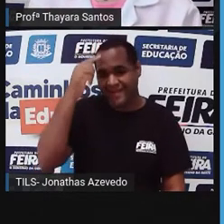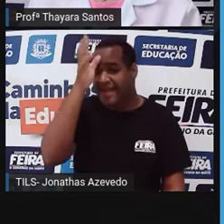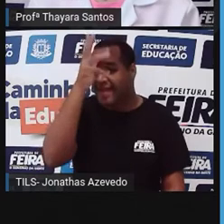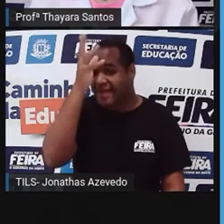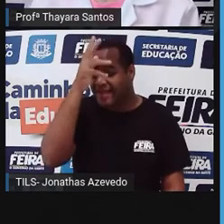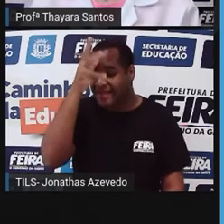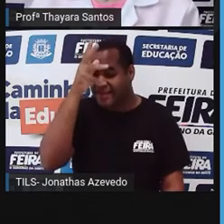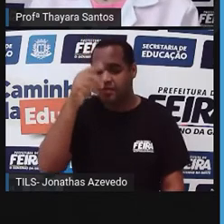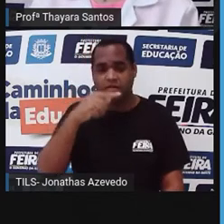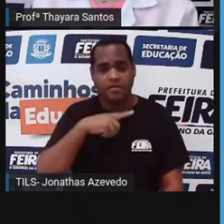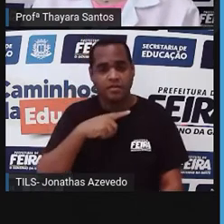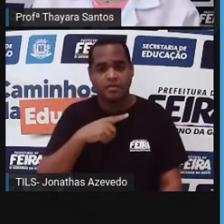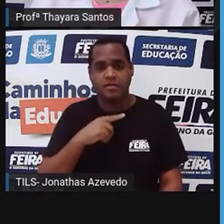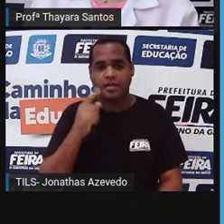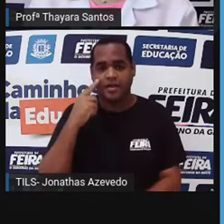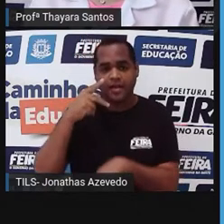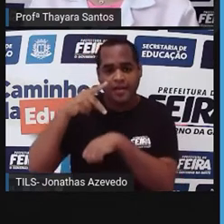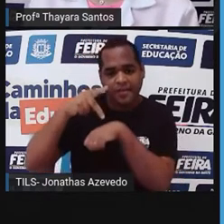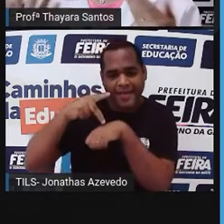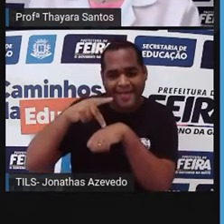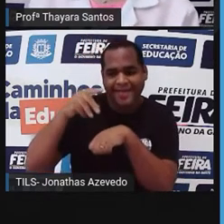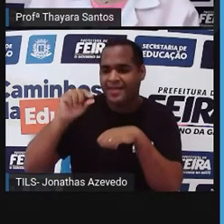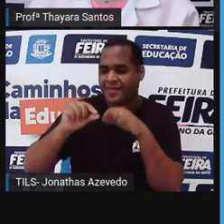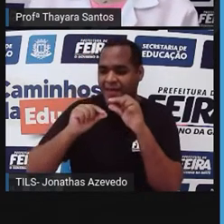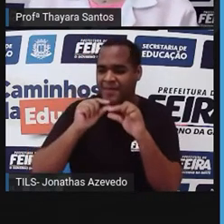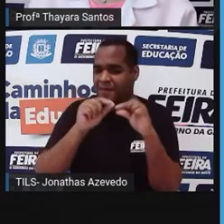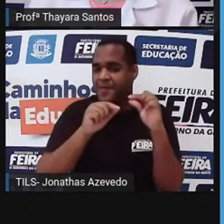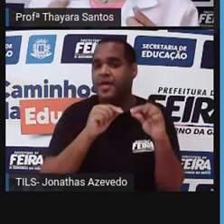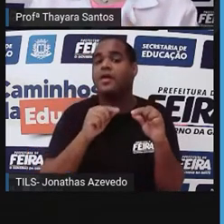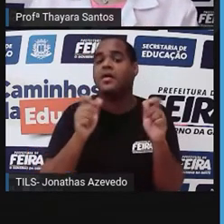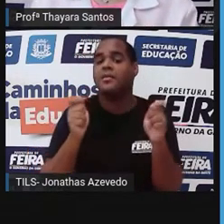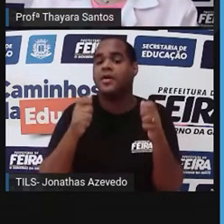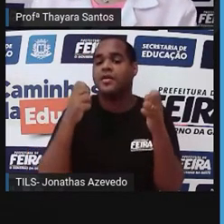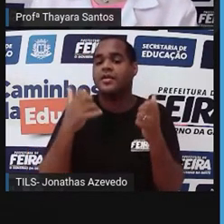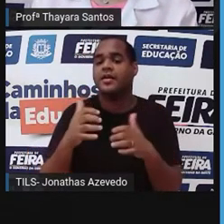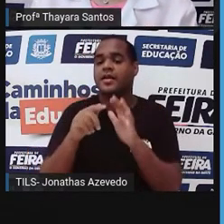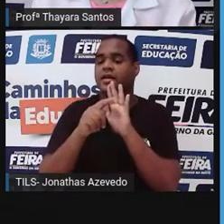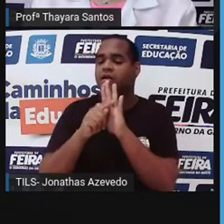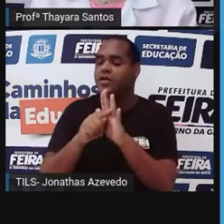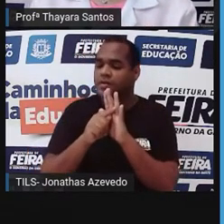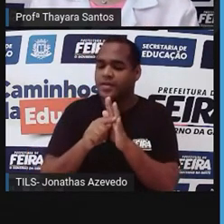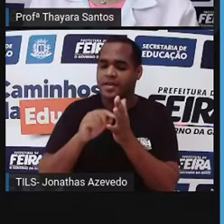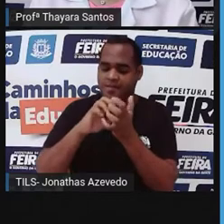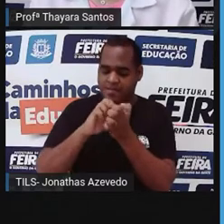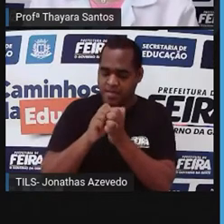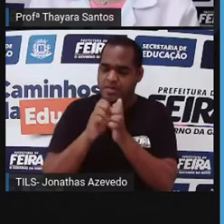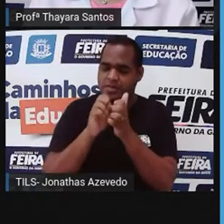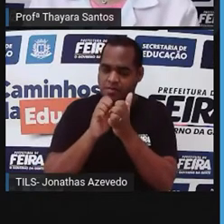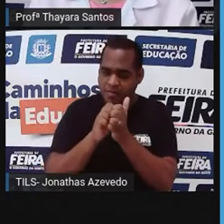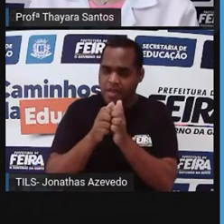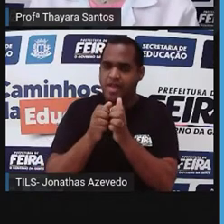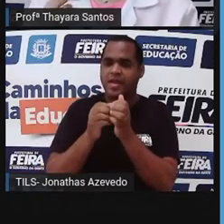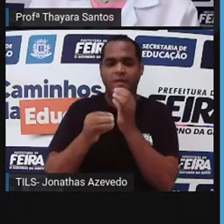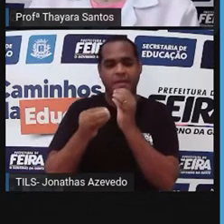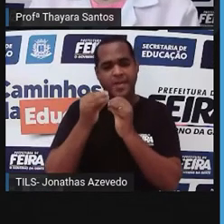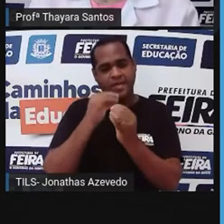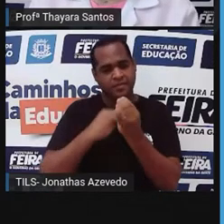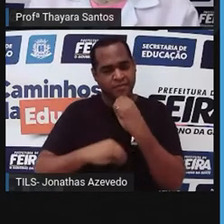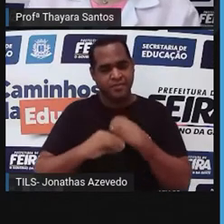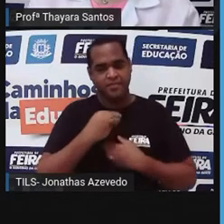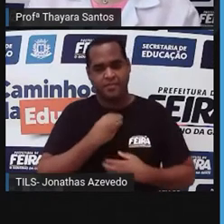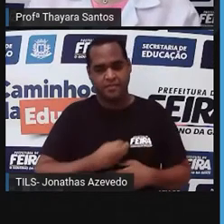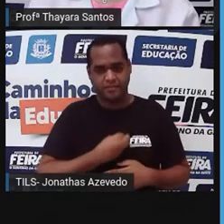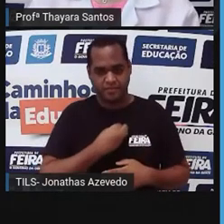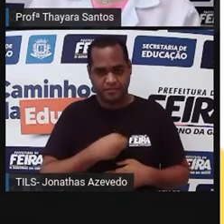no quintal, às vezes a gente vê a galinha comendo pedrinhas. E é justamente pra isso, pra ajudar o processo de trituração desses alimentos, né?